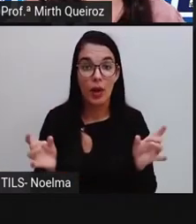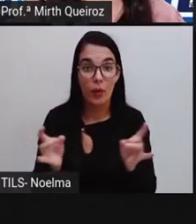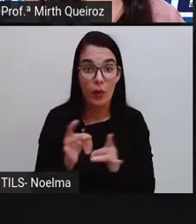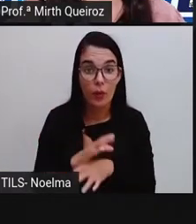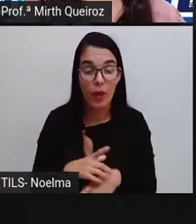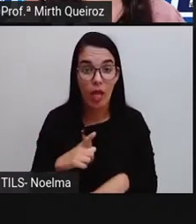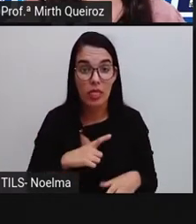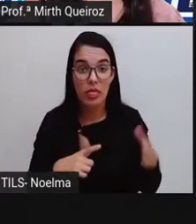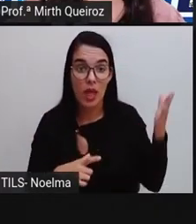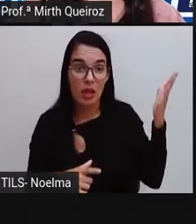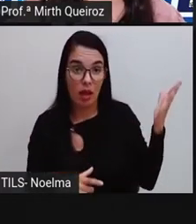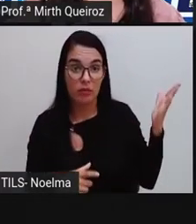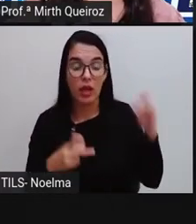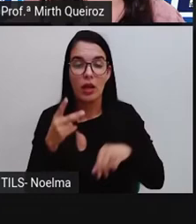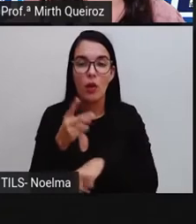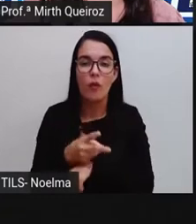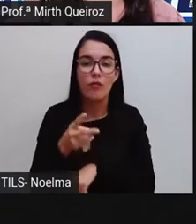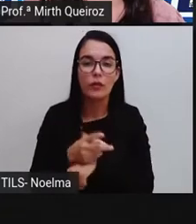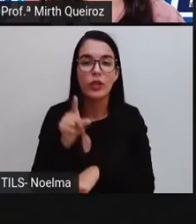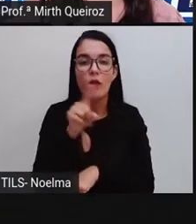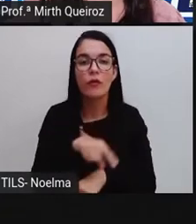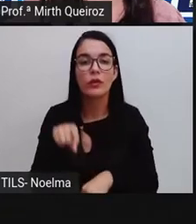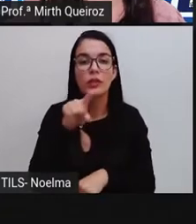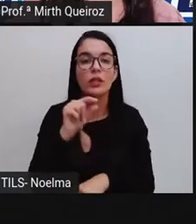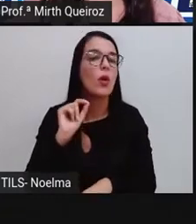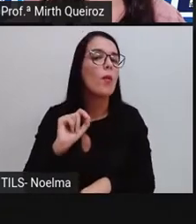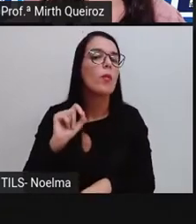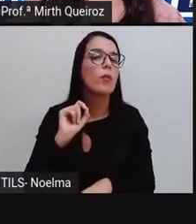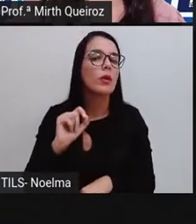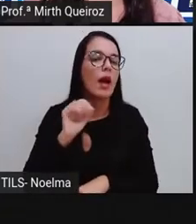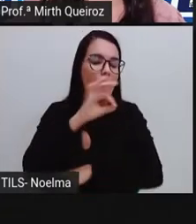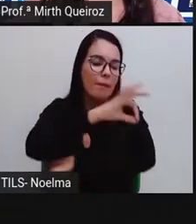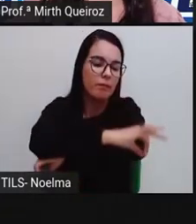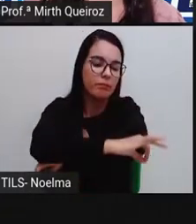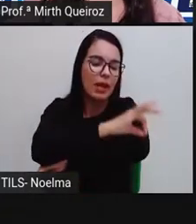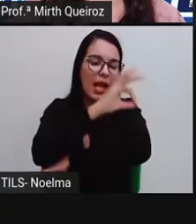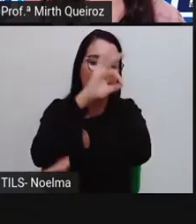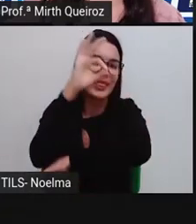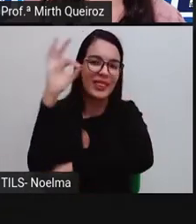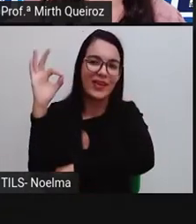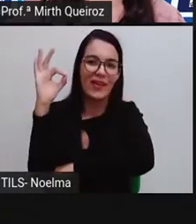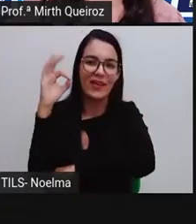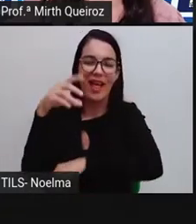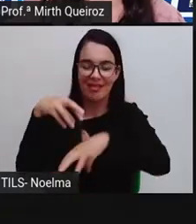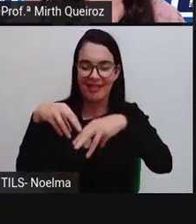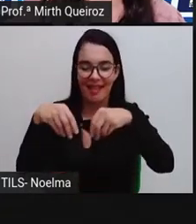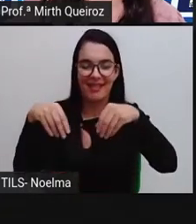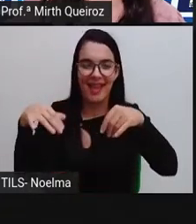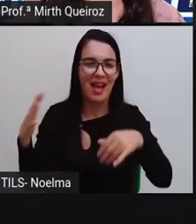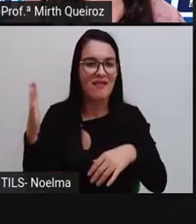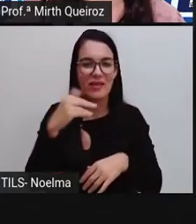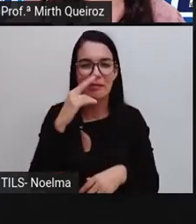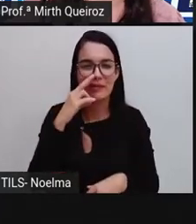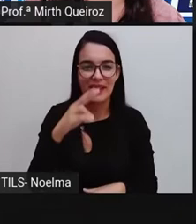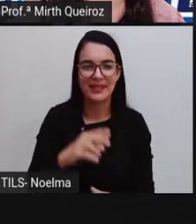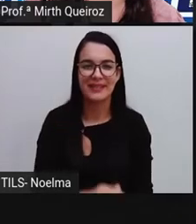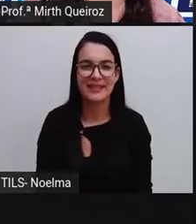eu trouxe aqui um vídeo, né? Para vocês sobre o petróleo é da Terra. Vamos assistir?